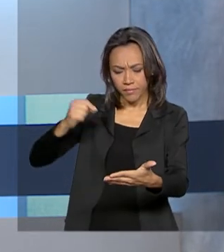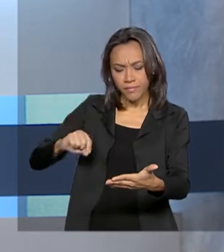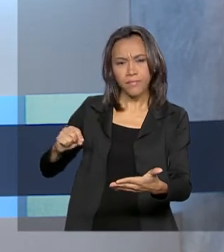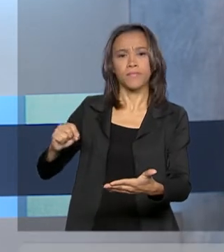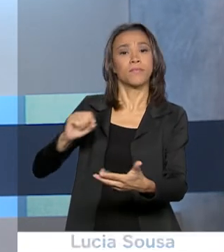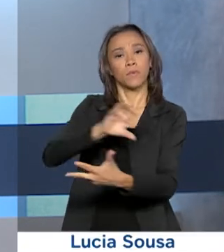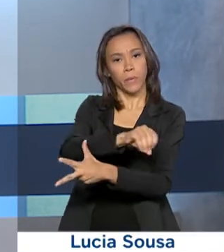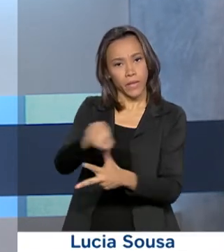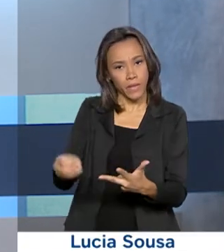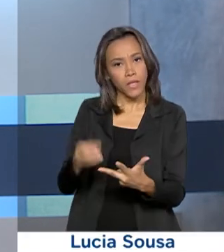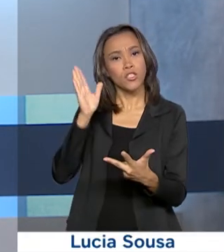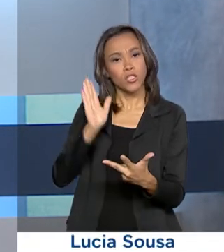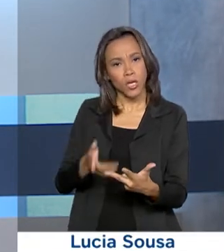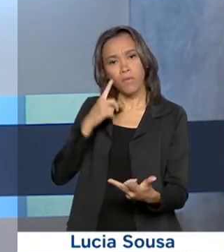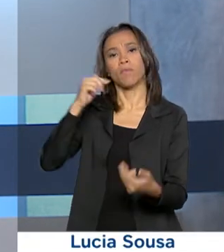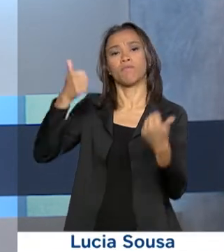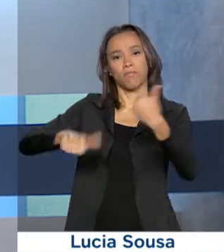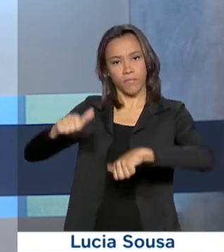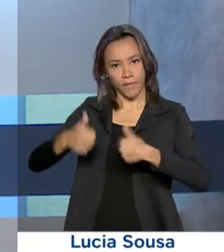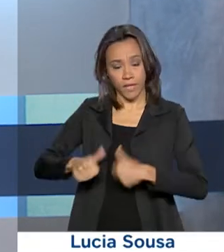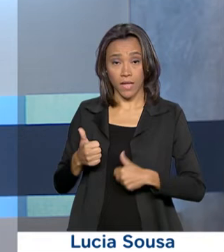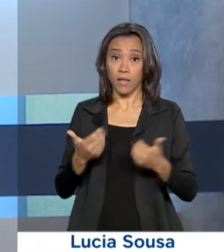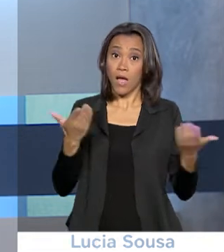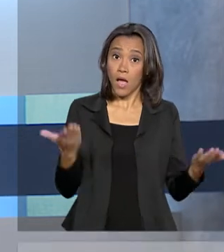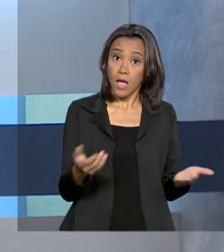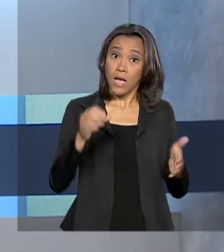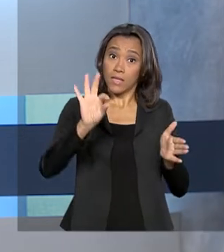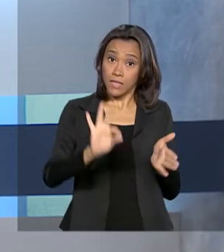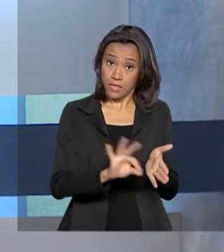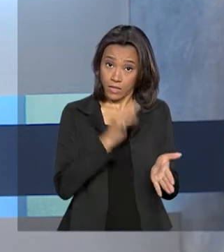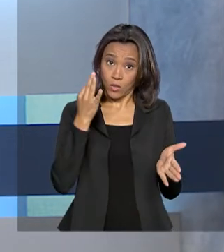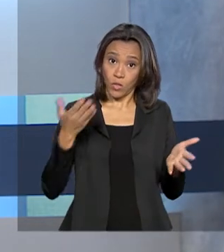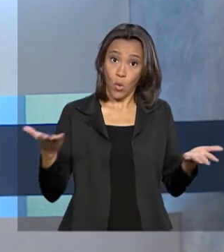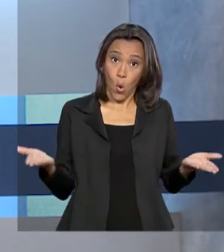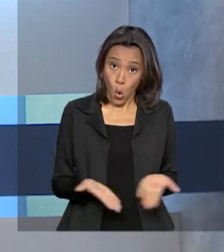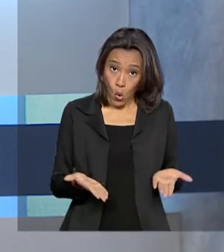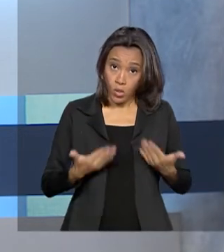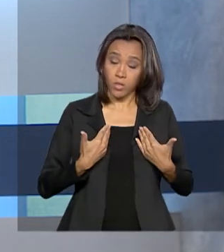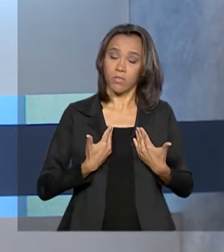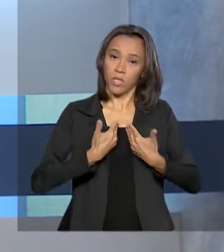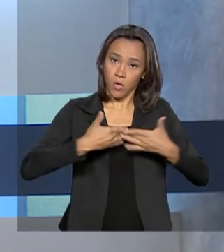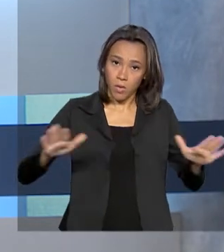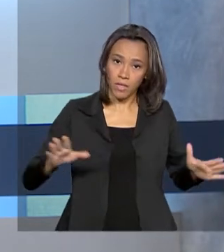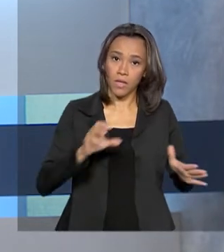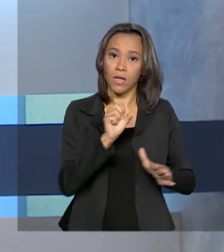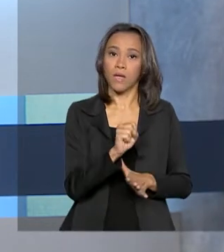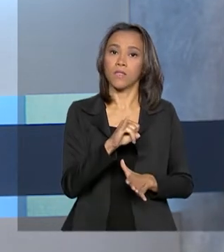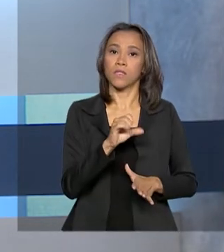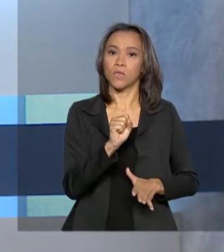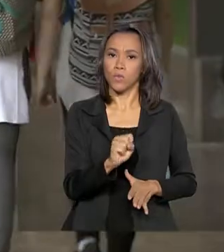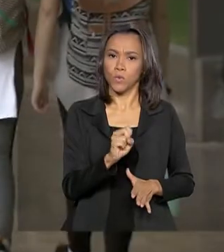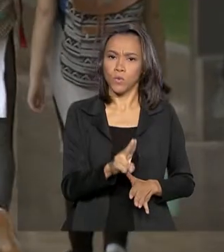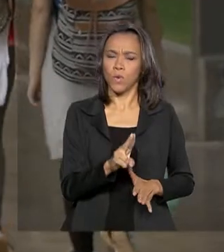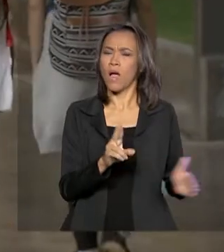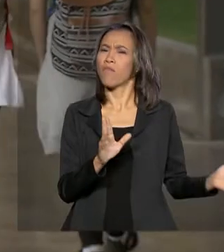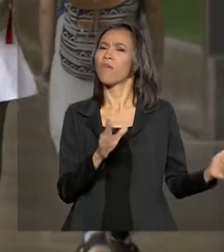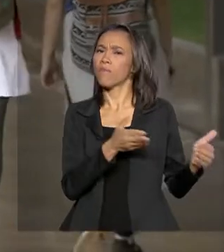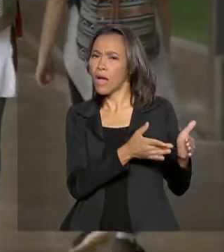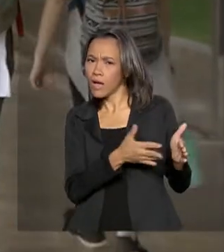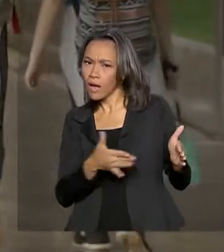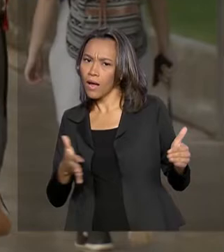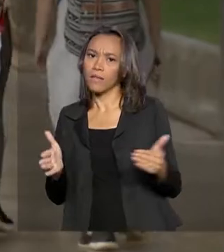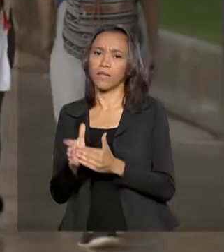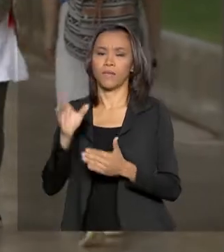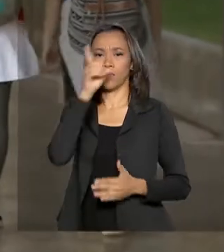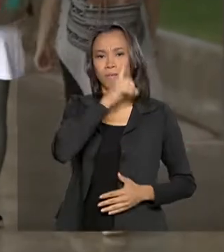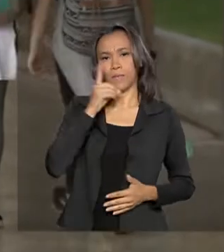revistos. As inscrições para o Sisu, que começaram hoje, foram estendidas até domingo. Os